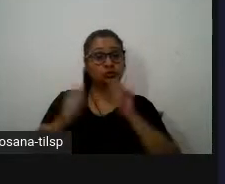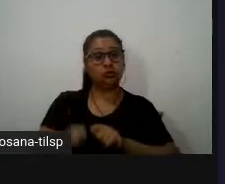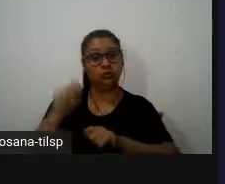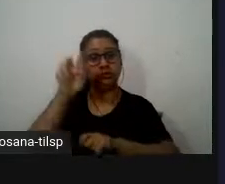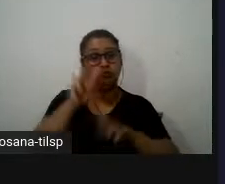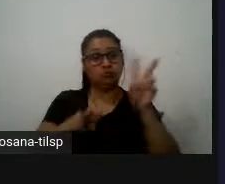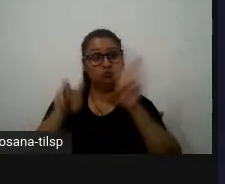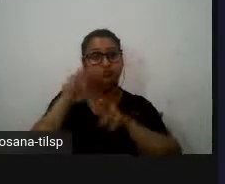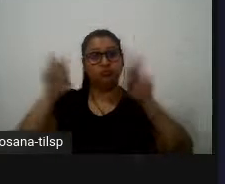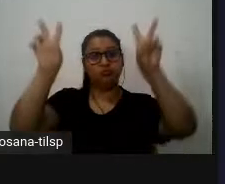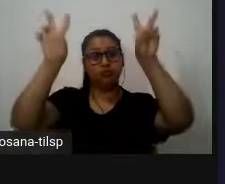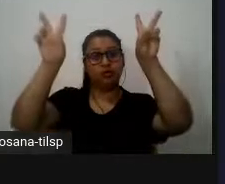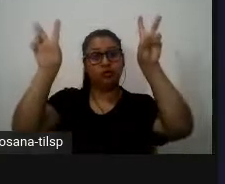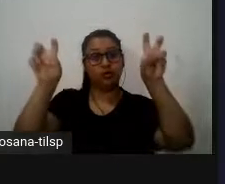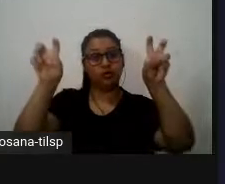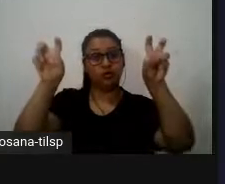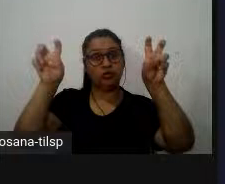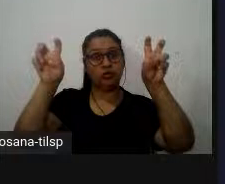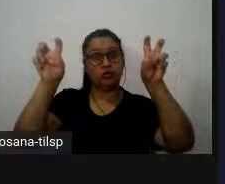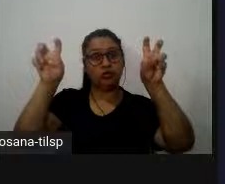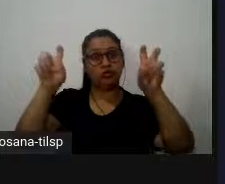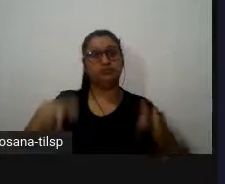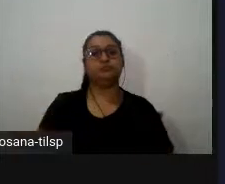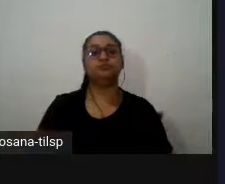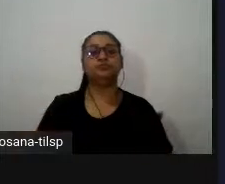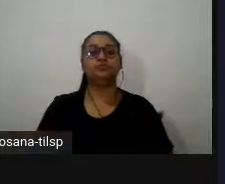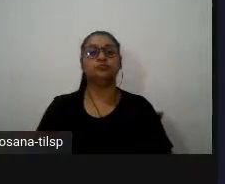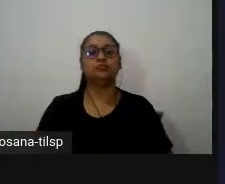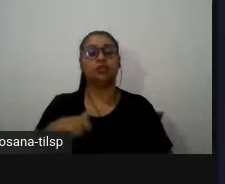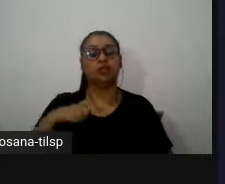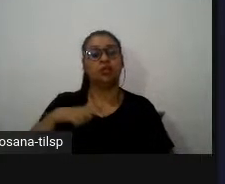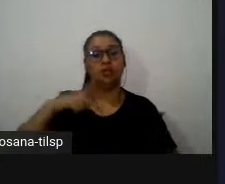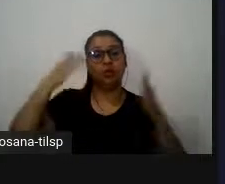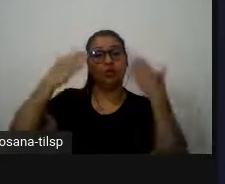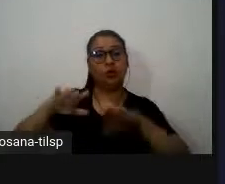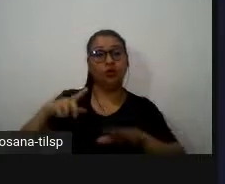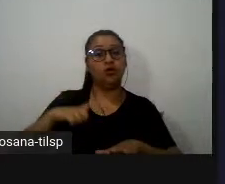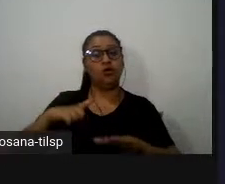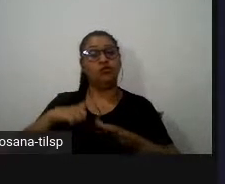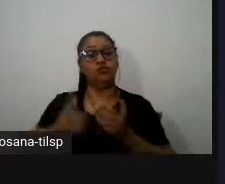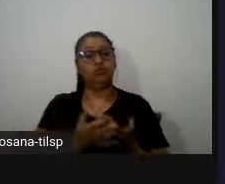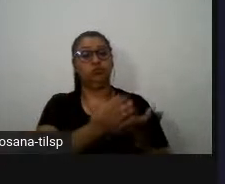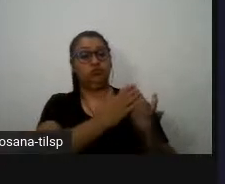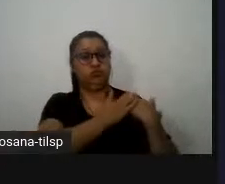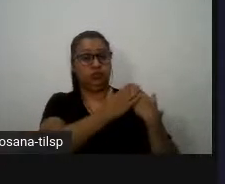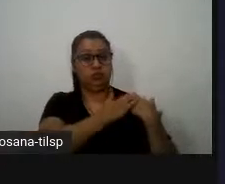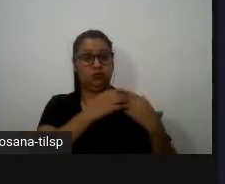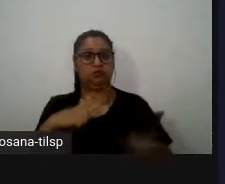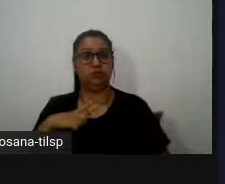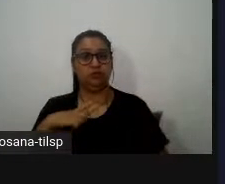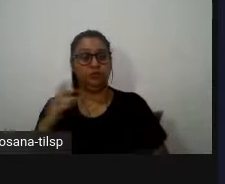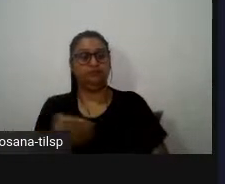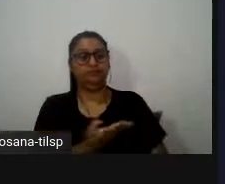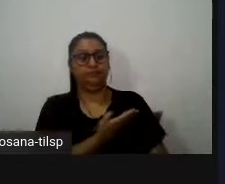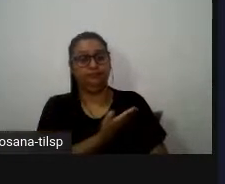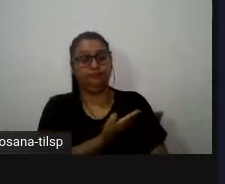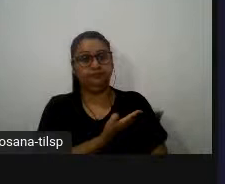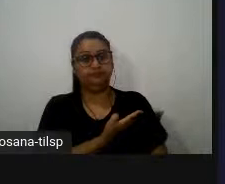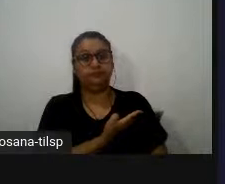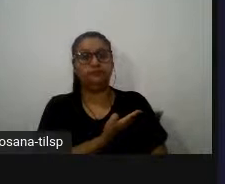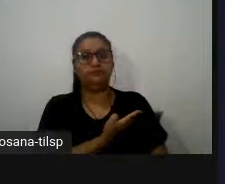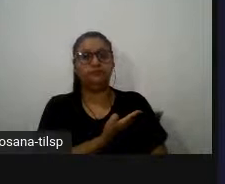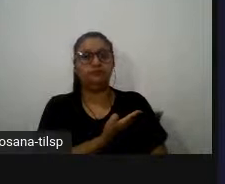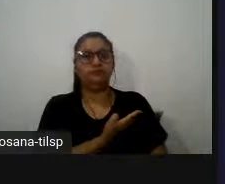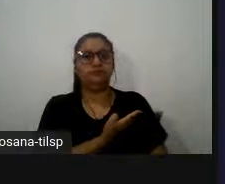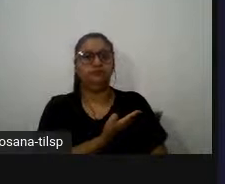o título teoria de Einstein colocada à prova a missão da agência passo a ler a missão da agência espacial europeia para procurar